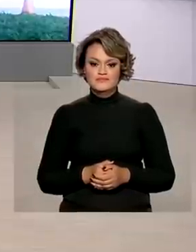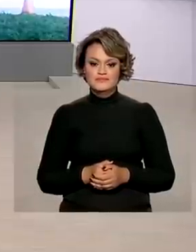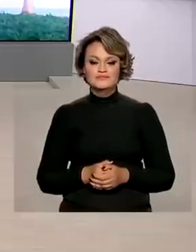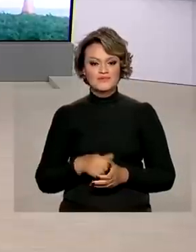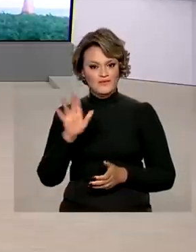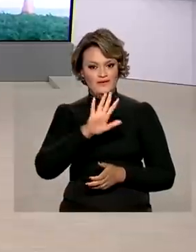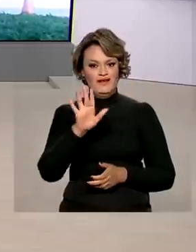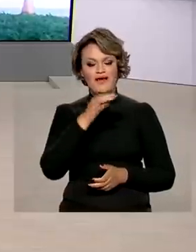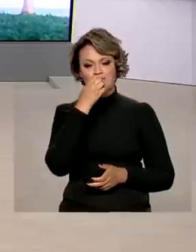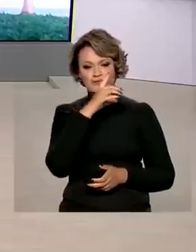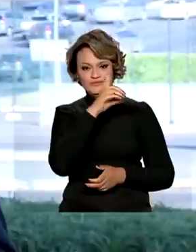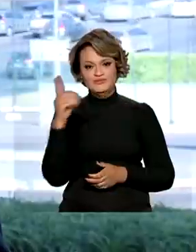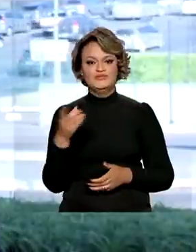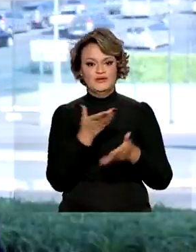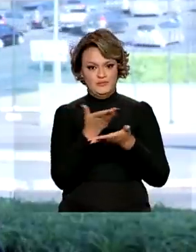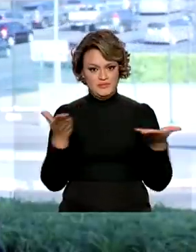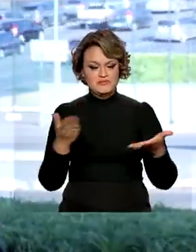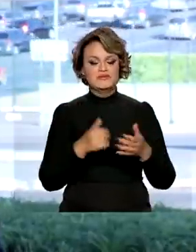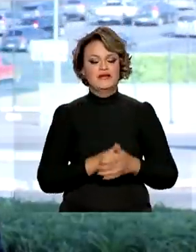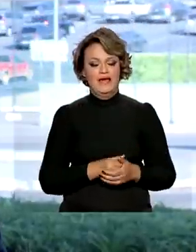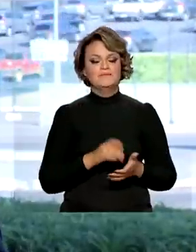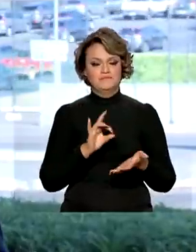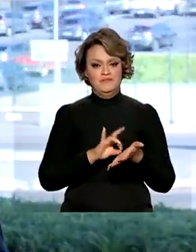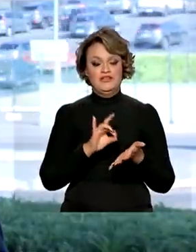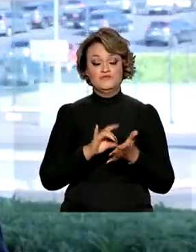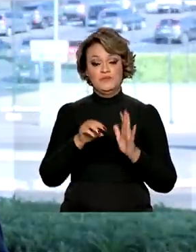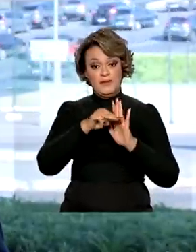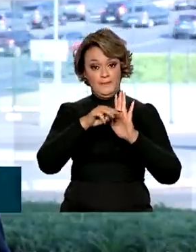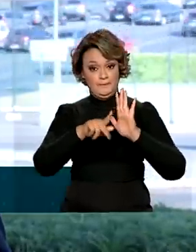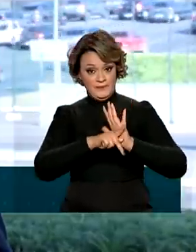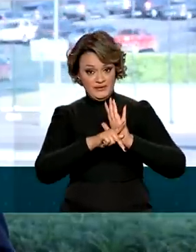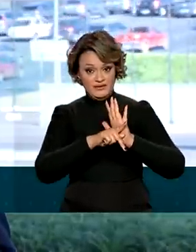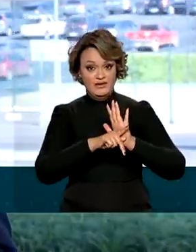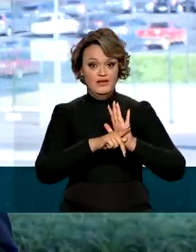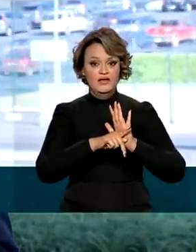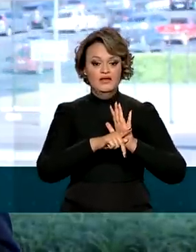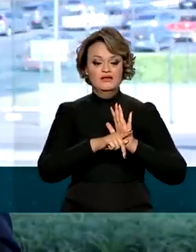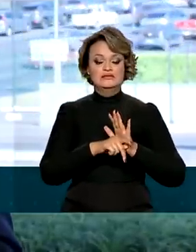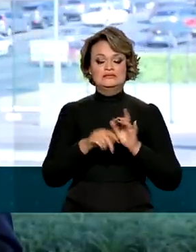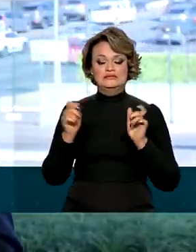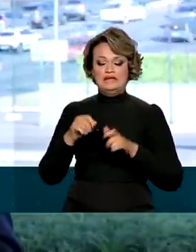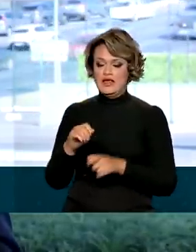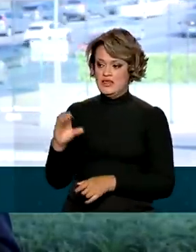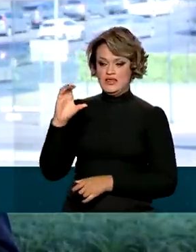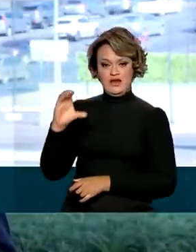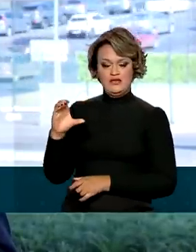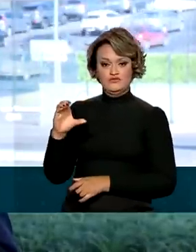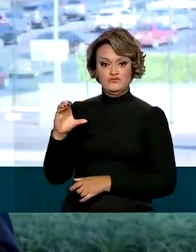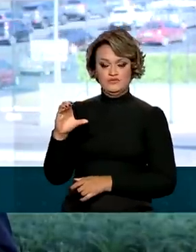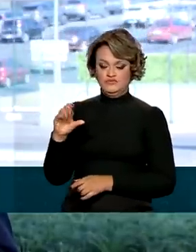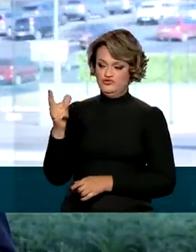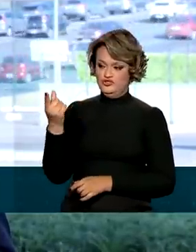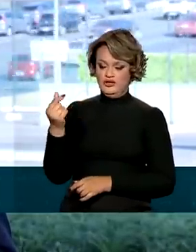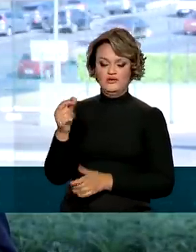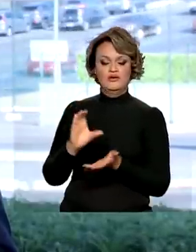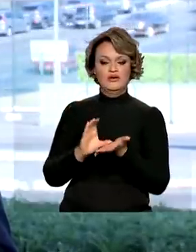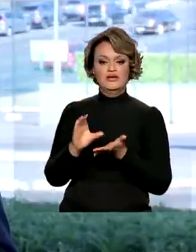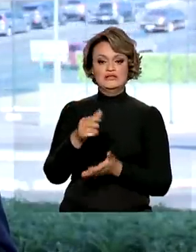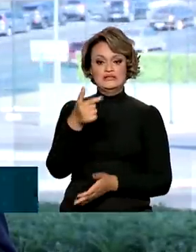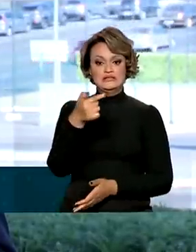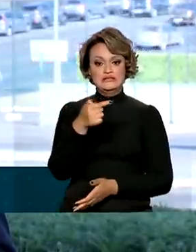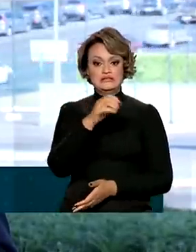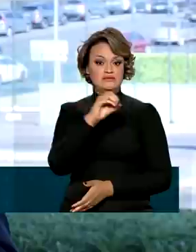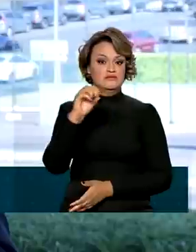Bom dia, Natália. Bom dia a todos. Pois é, uma dessas medidas provisórias abre crédito extraordinário de 700